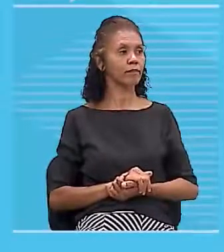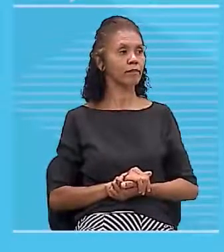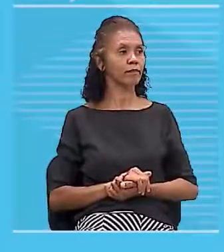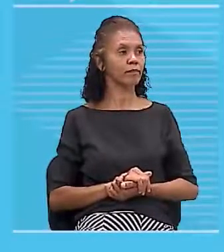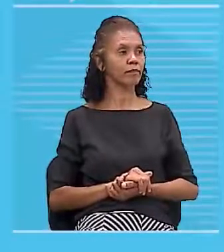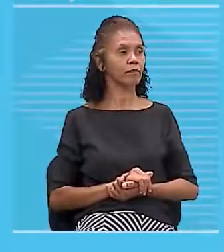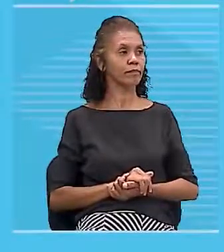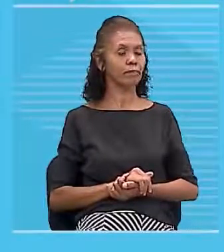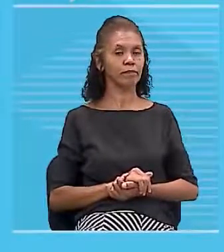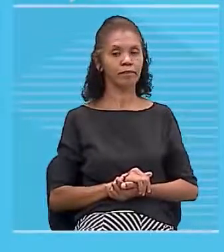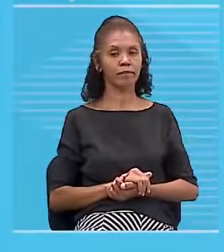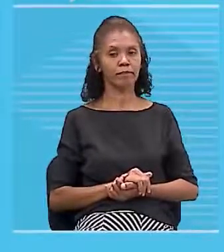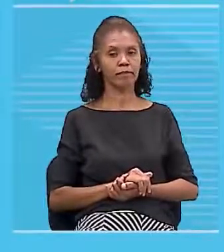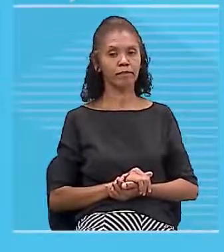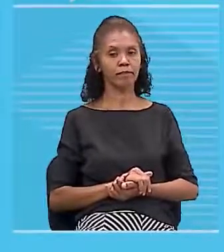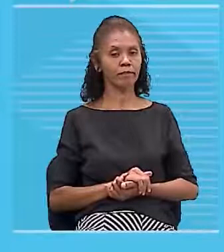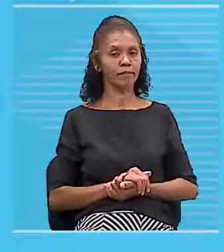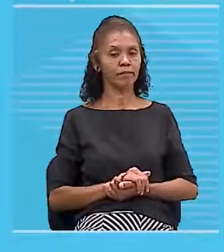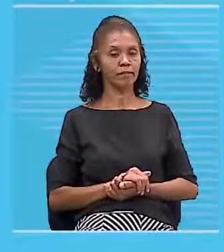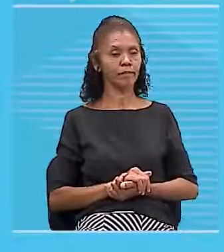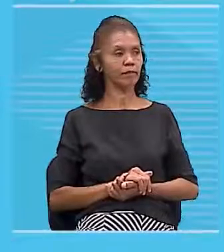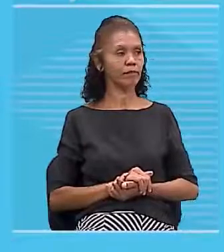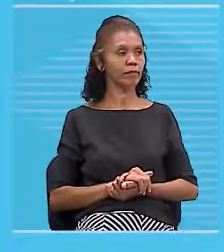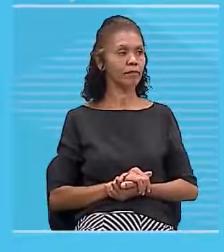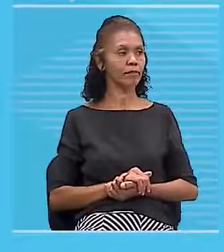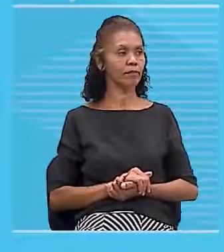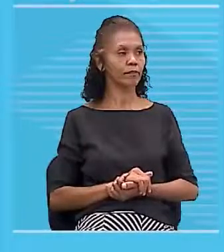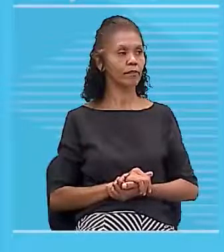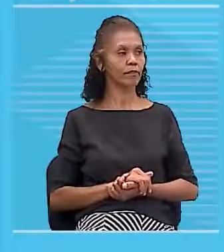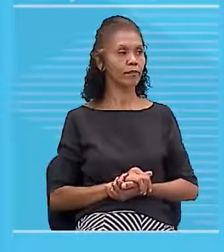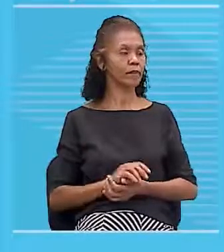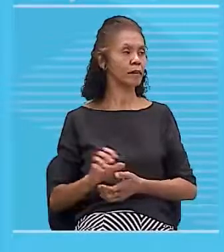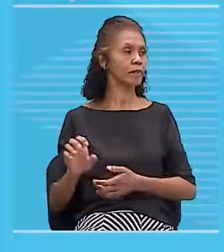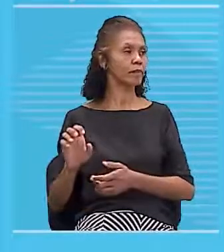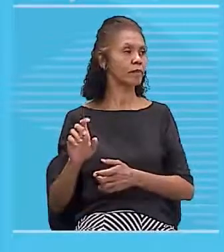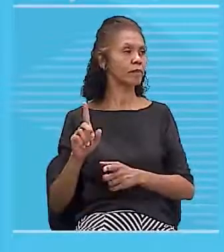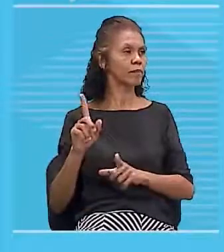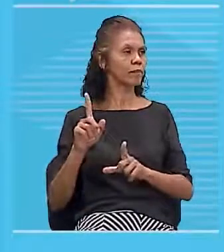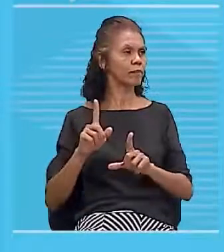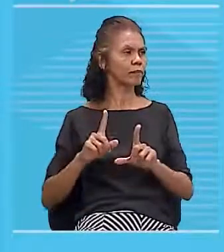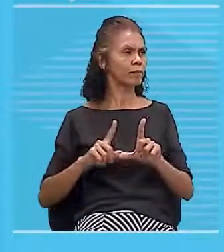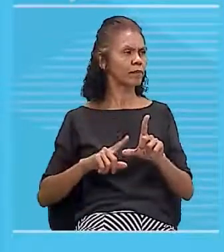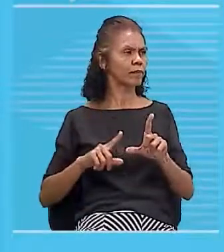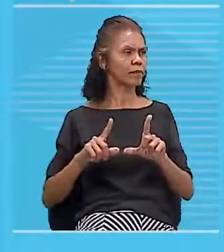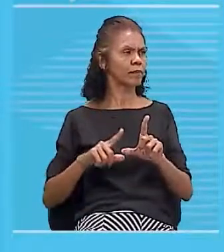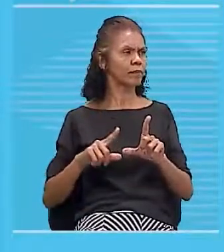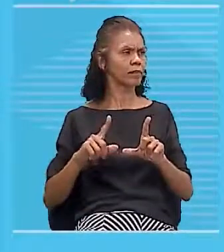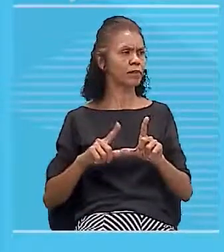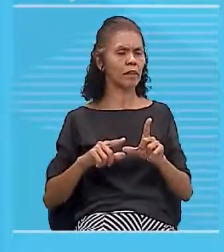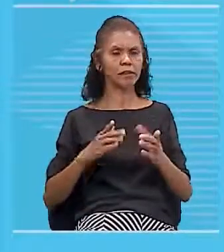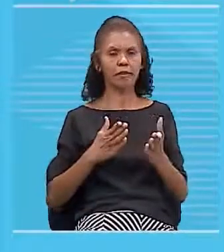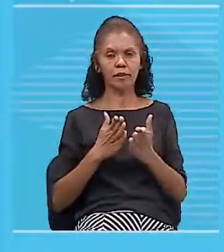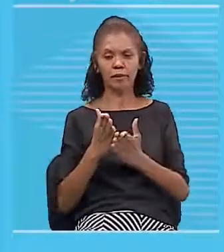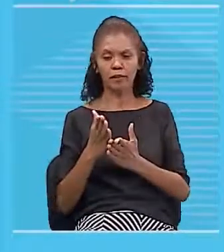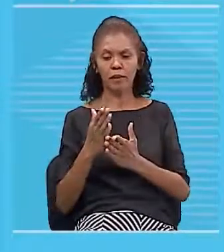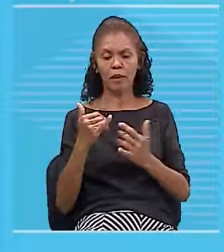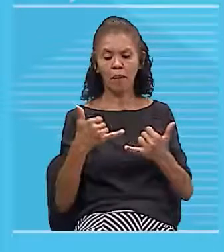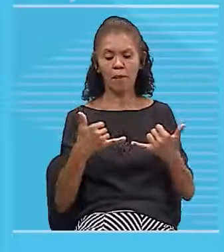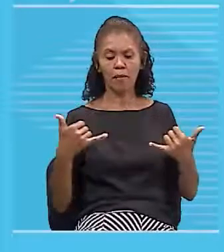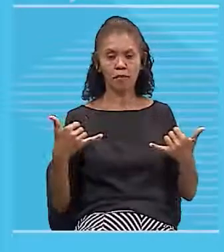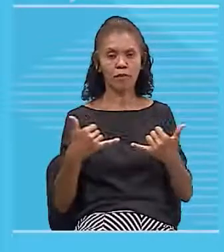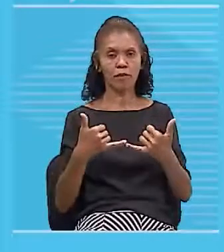para o fio porque forma um ângulo de 90 graus mas que